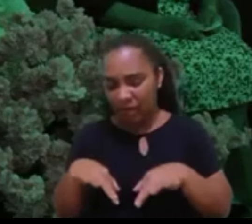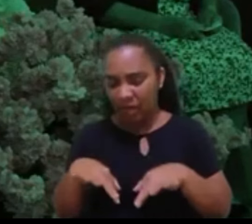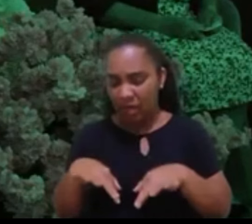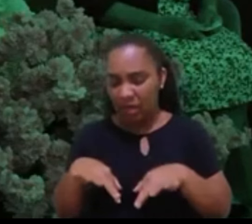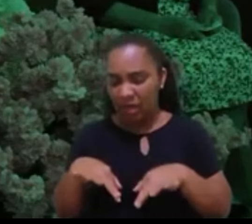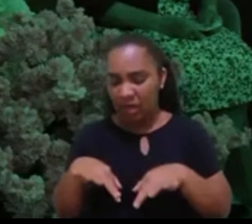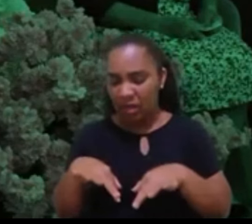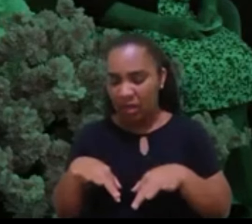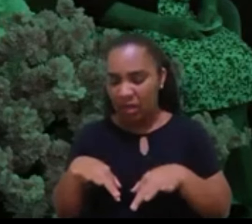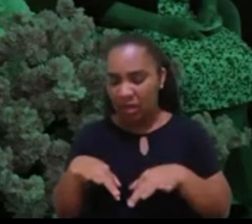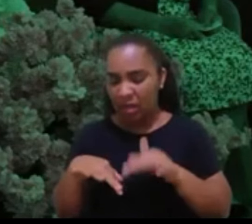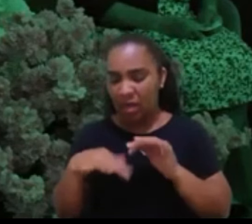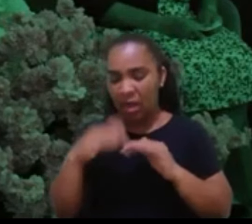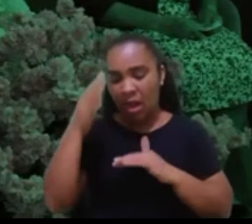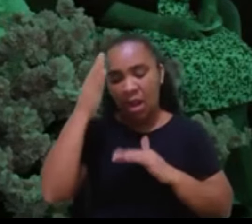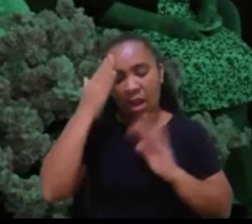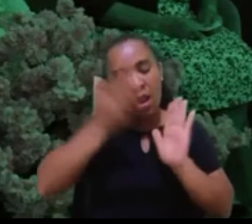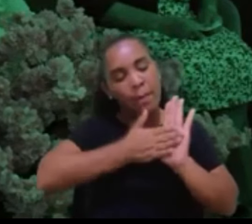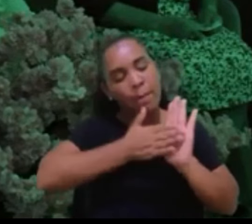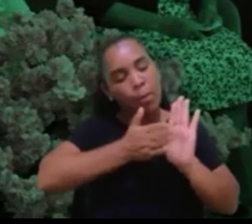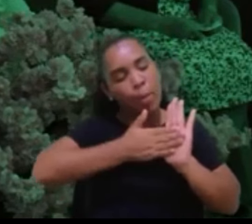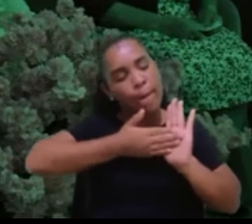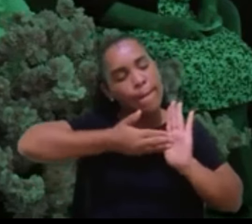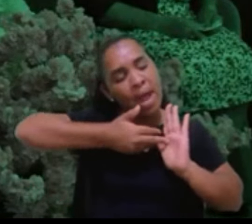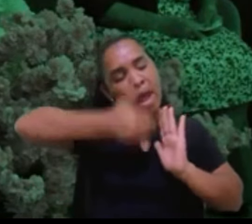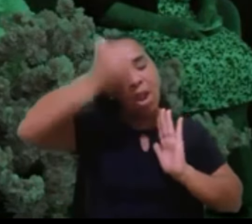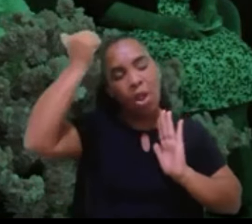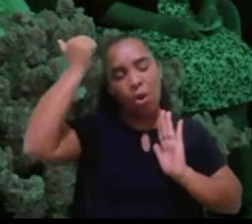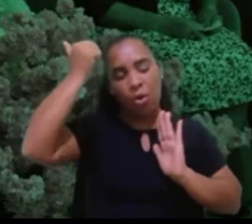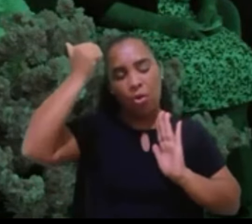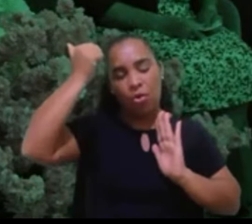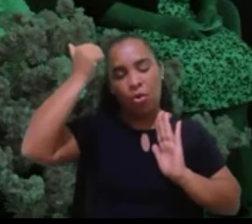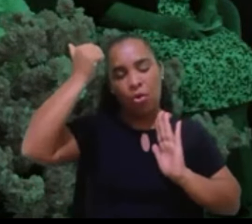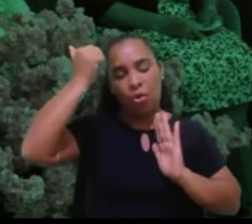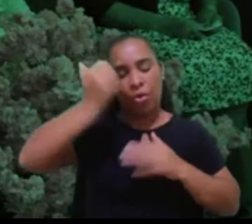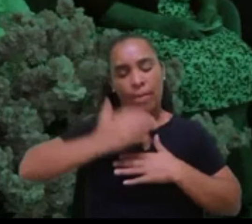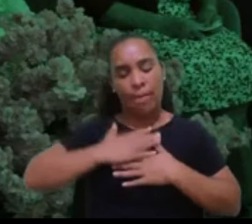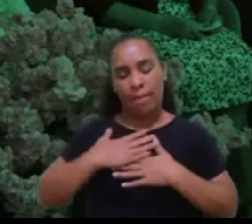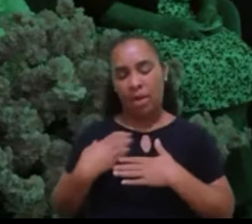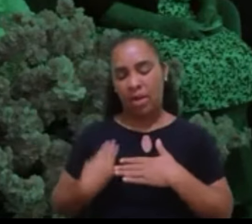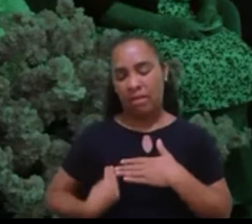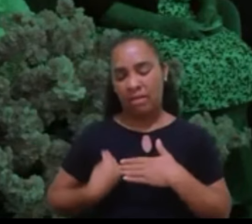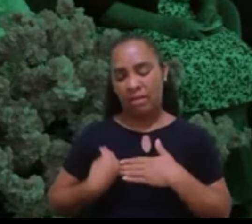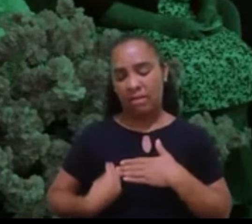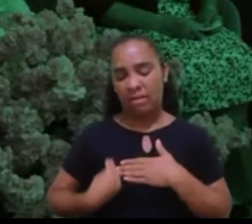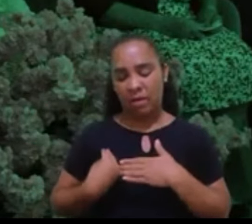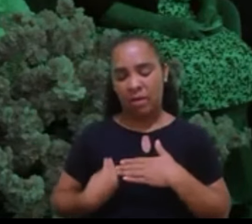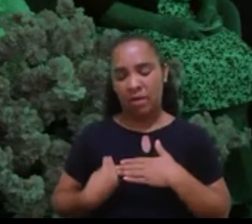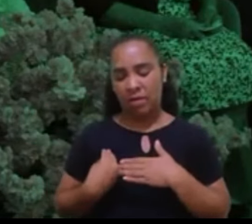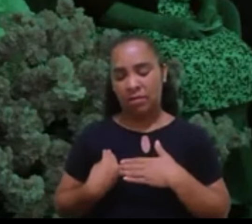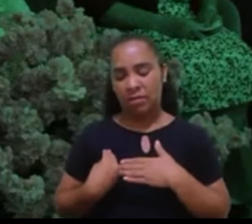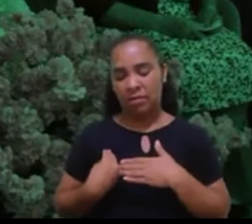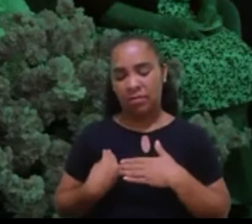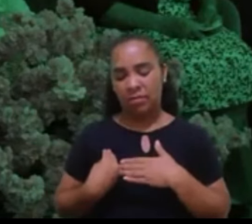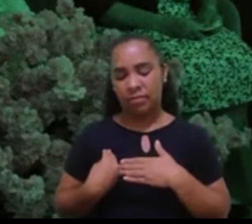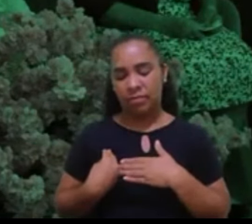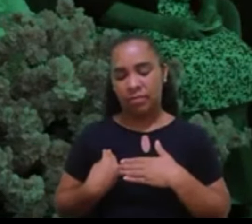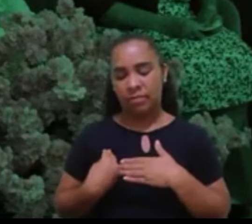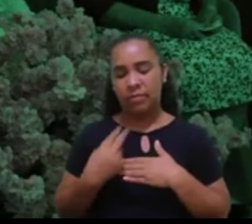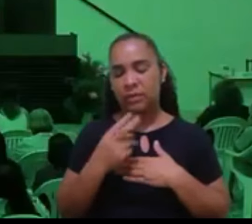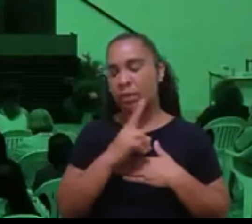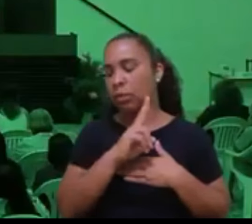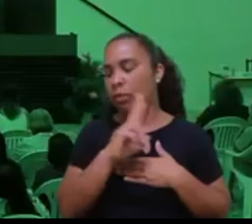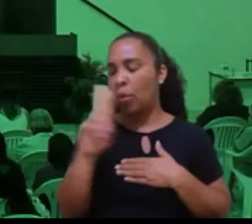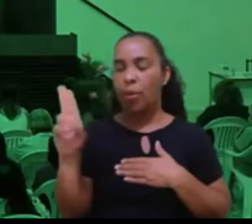propósitos melhores para nossas vidas. E em nome de Deus,